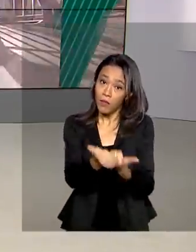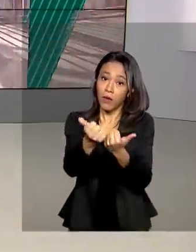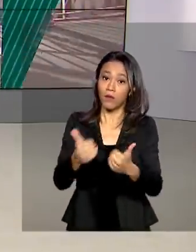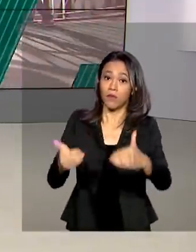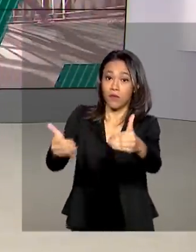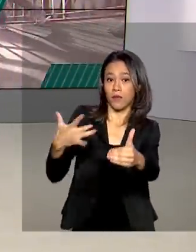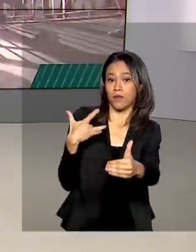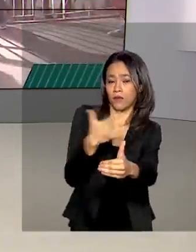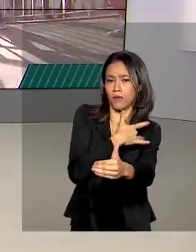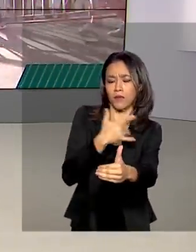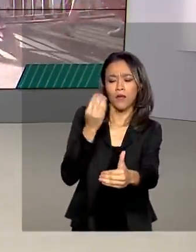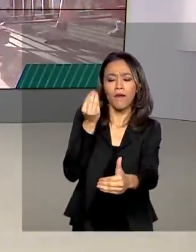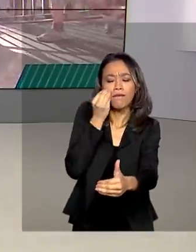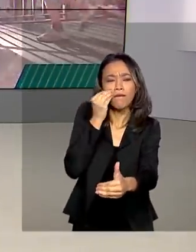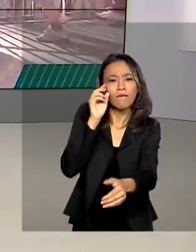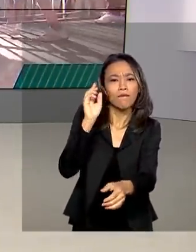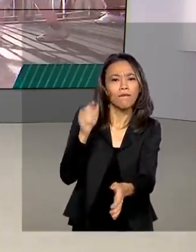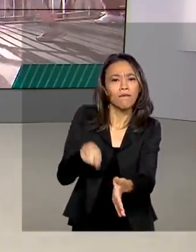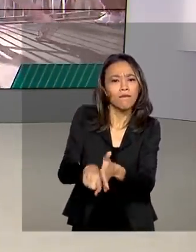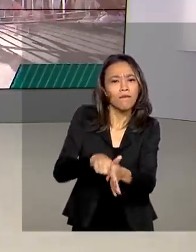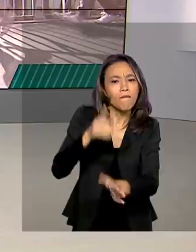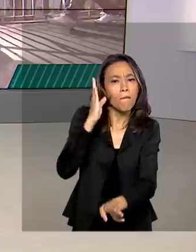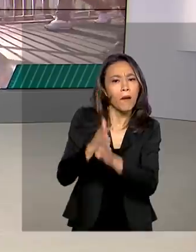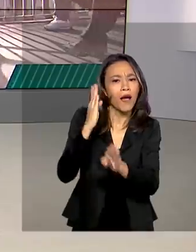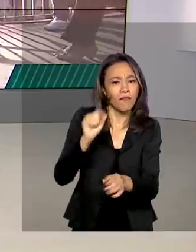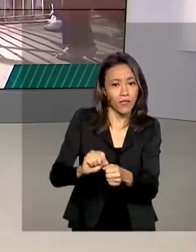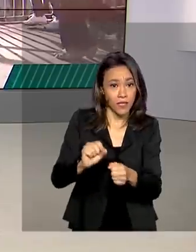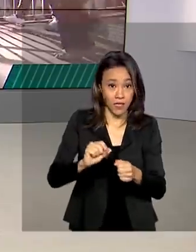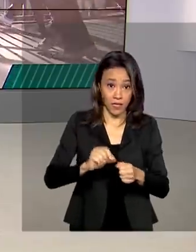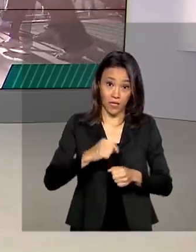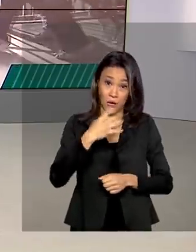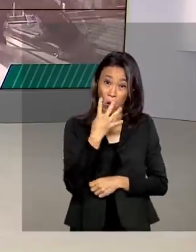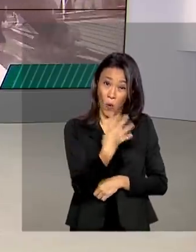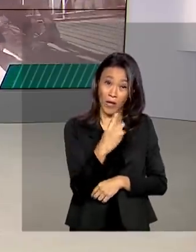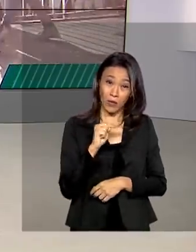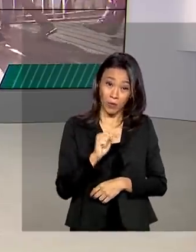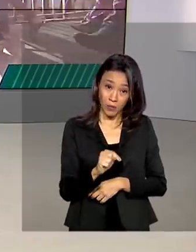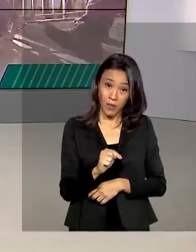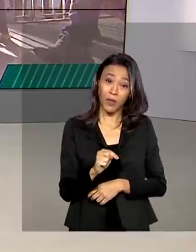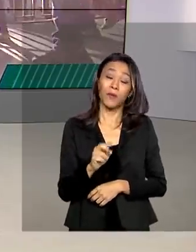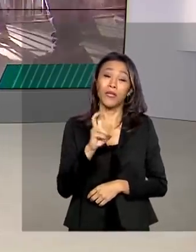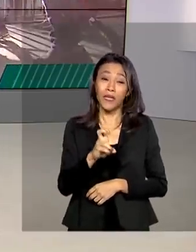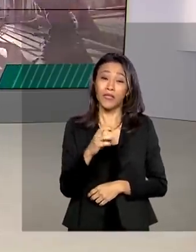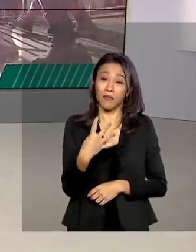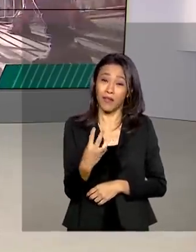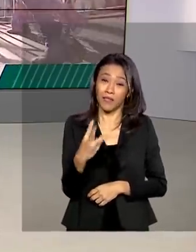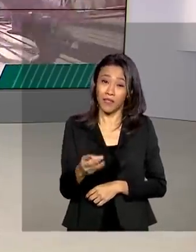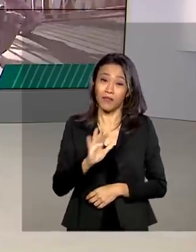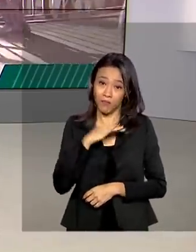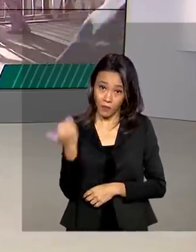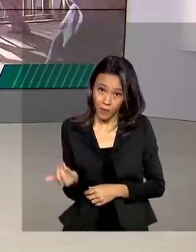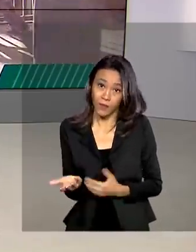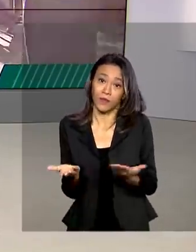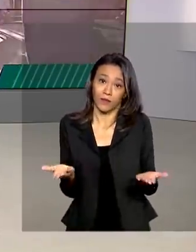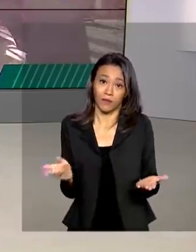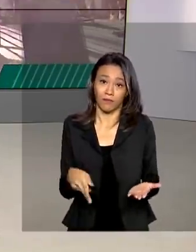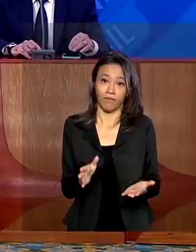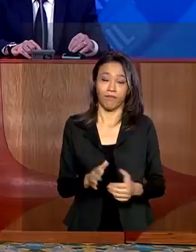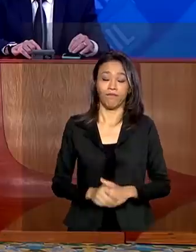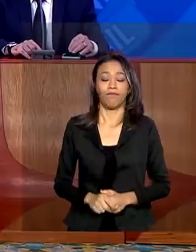coronavírus. O Brasil tem mais de 66 mil casos da doença e 4.543 mortes.